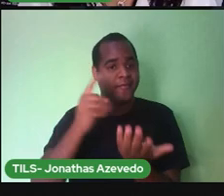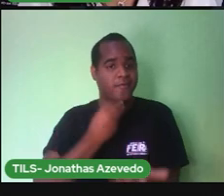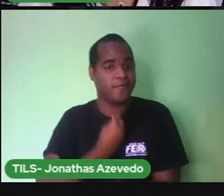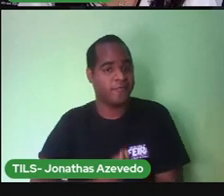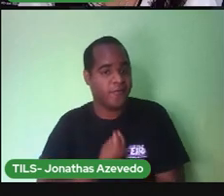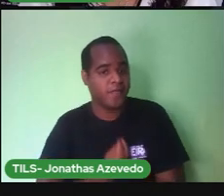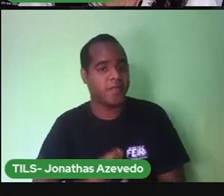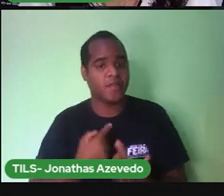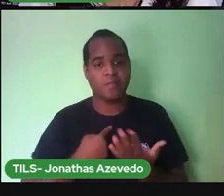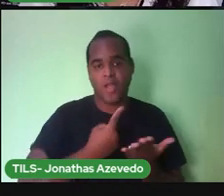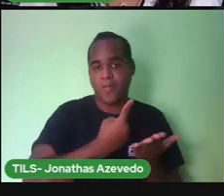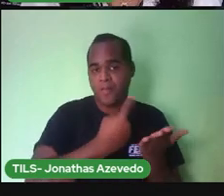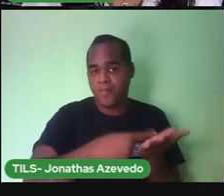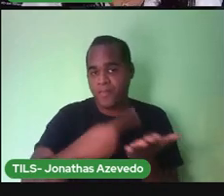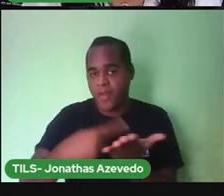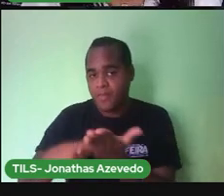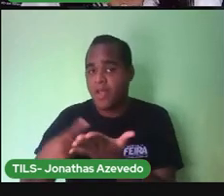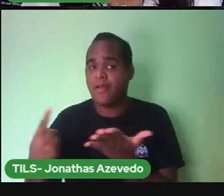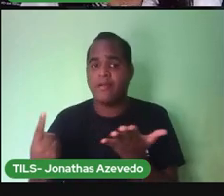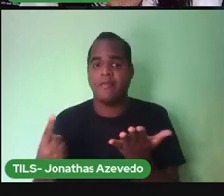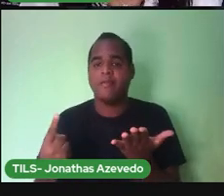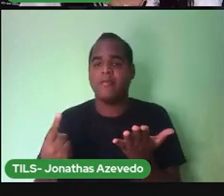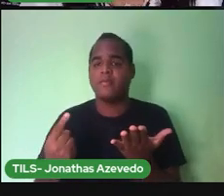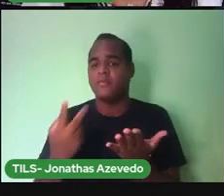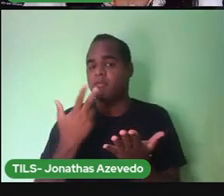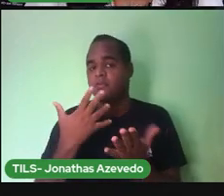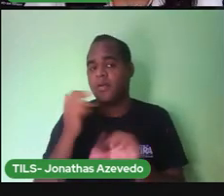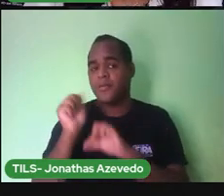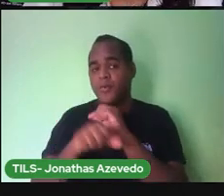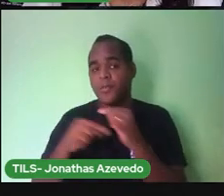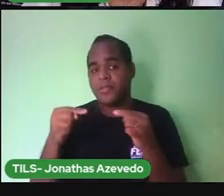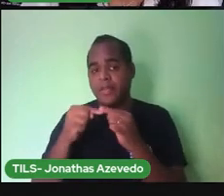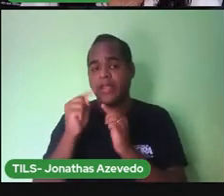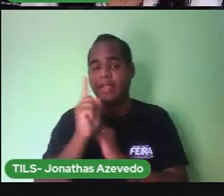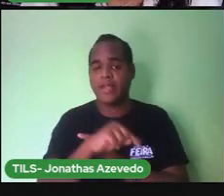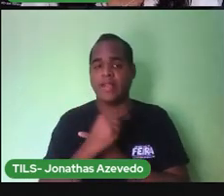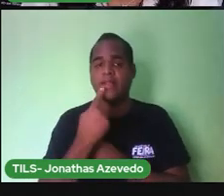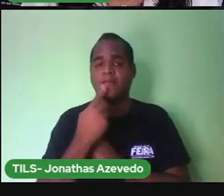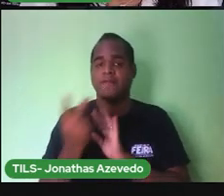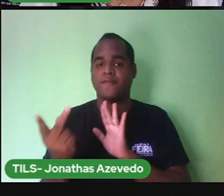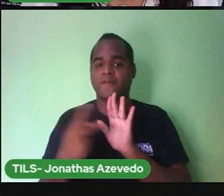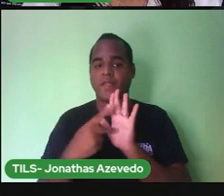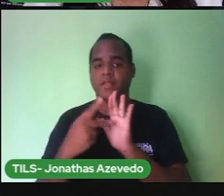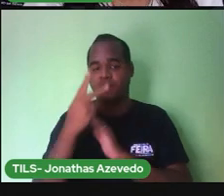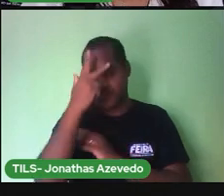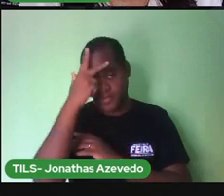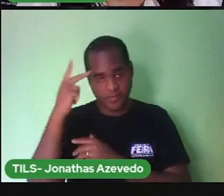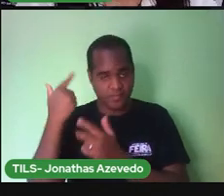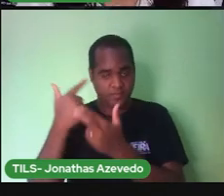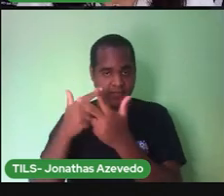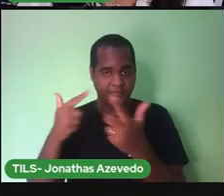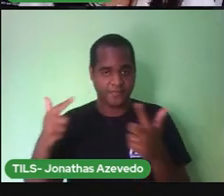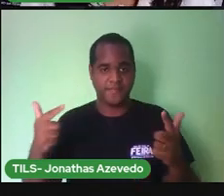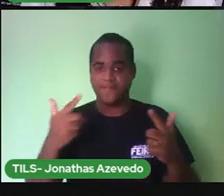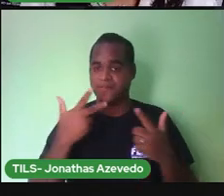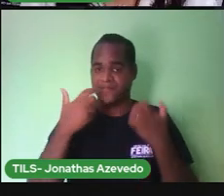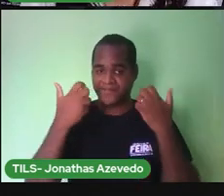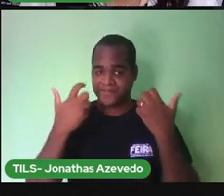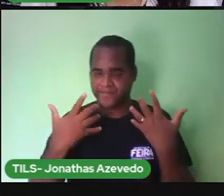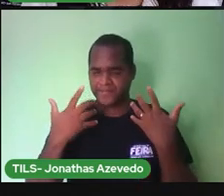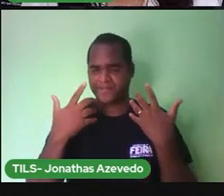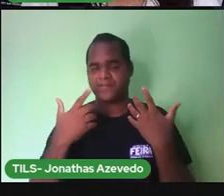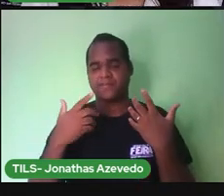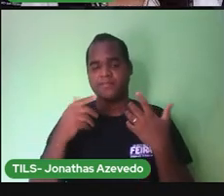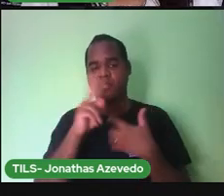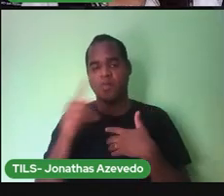nossos compromissos e adequá-los à realidade de outras pessoas. Certo? Então, por isso que a